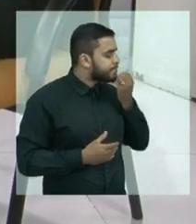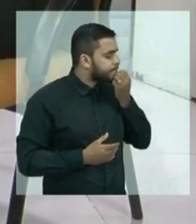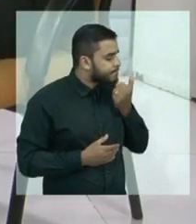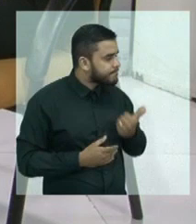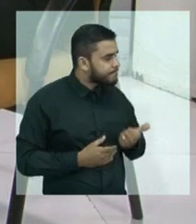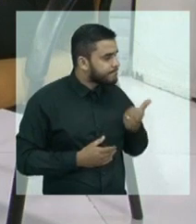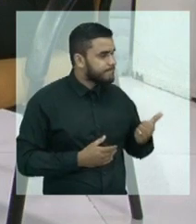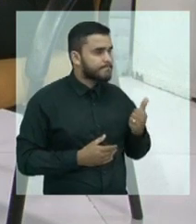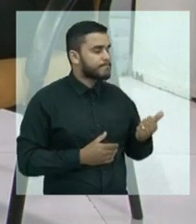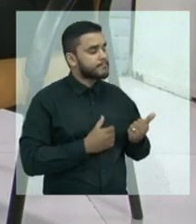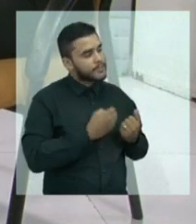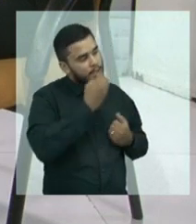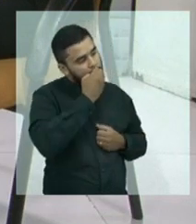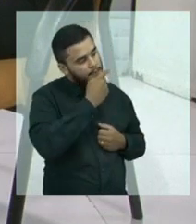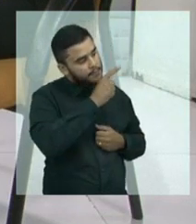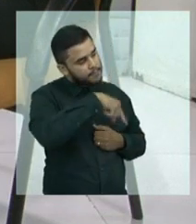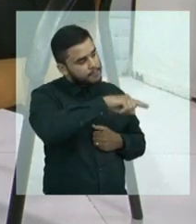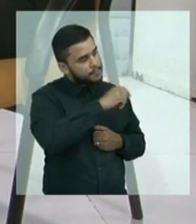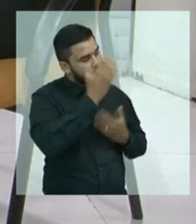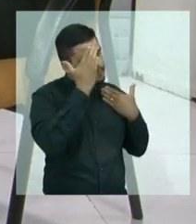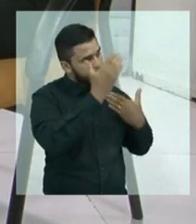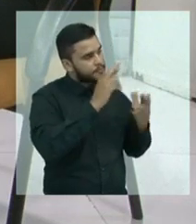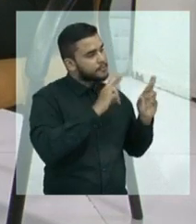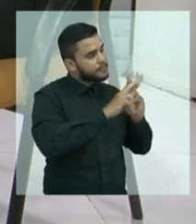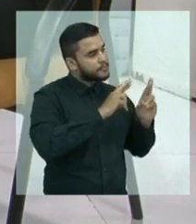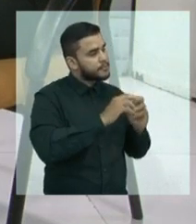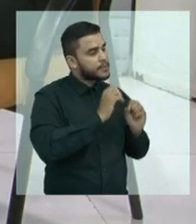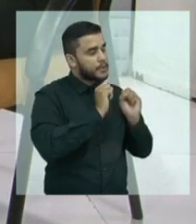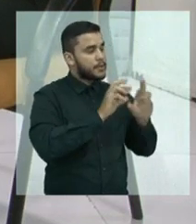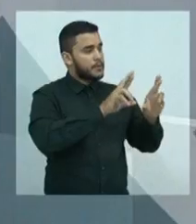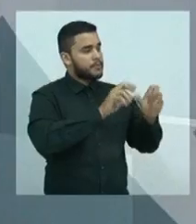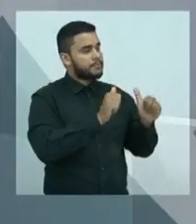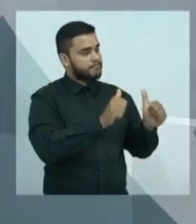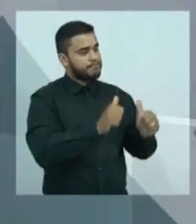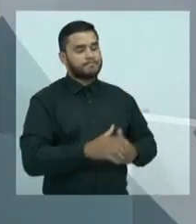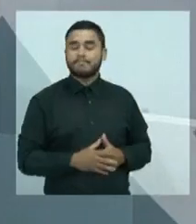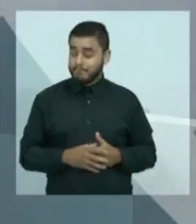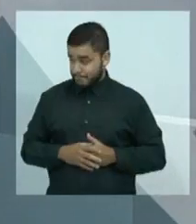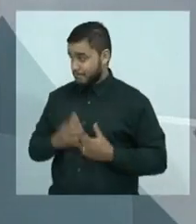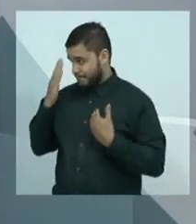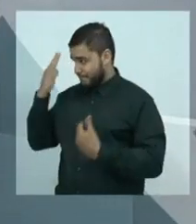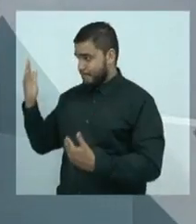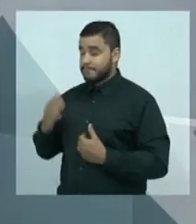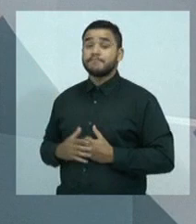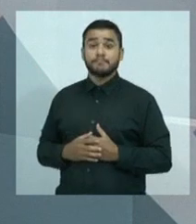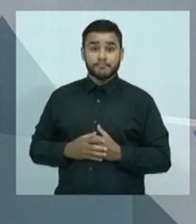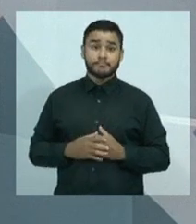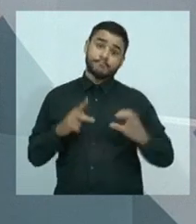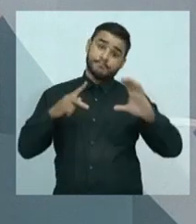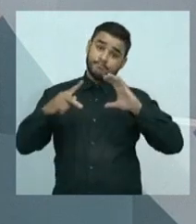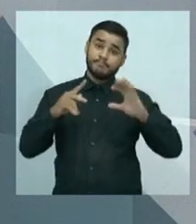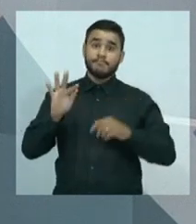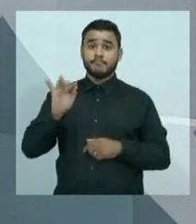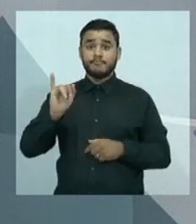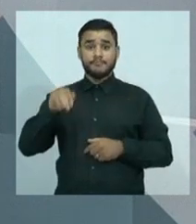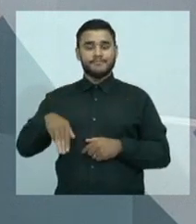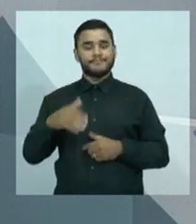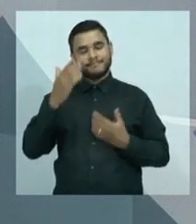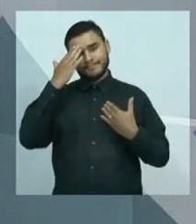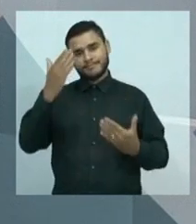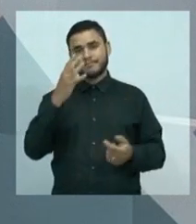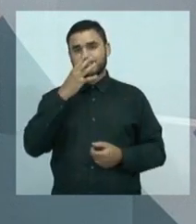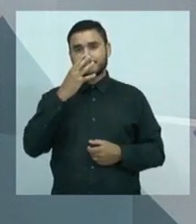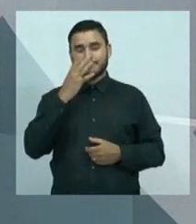entrevista e sucesso nesse Congresso Brasileiro. Muito obrigada. Plenário da Cidade termina aqui. Obrigado pela sua